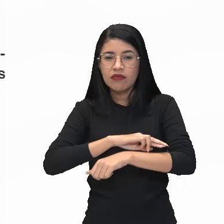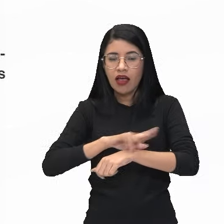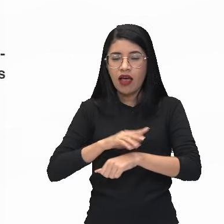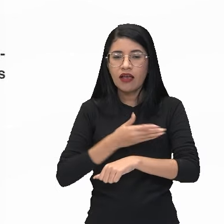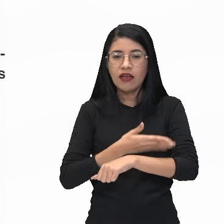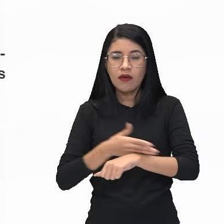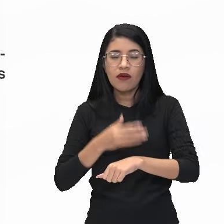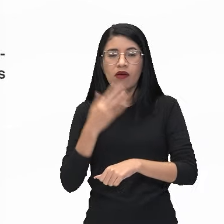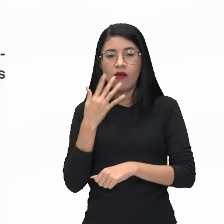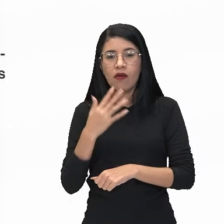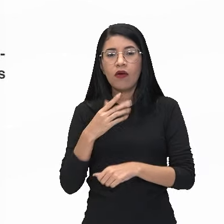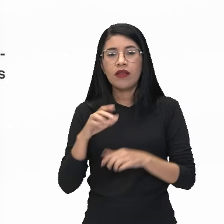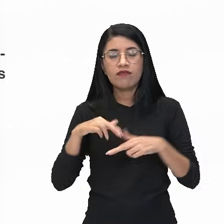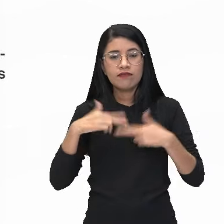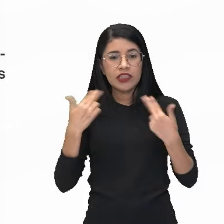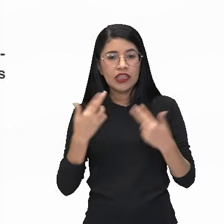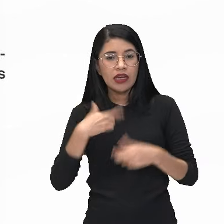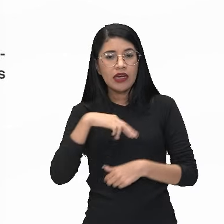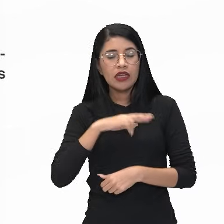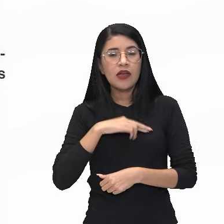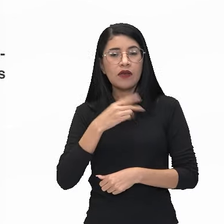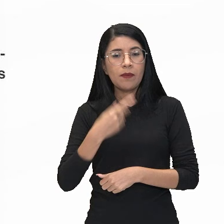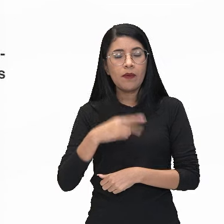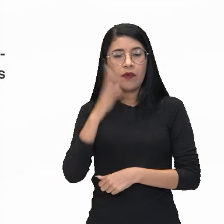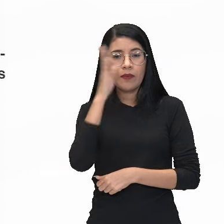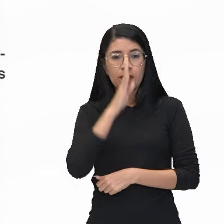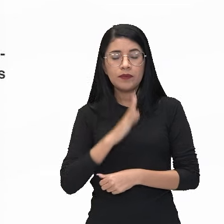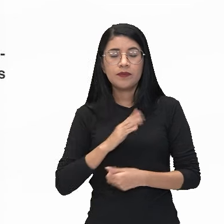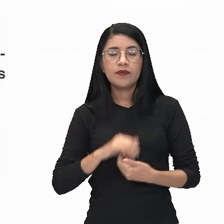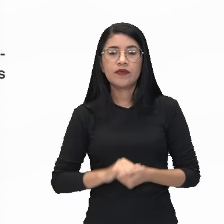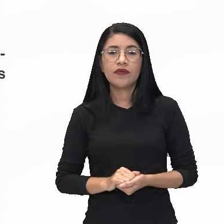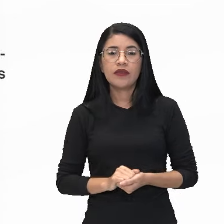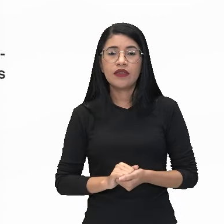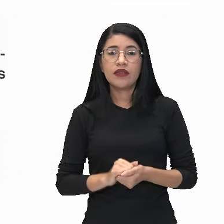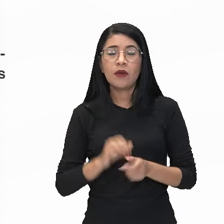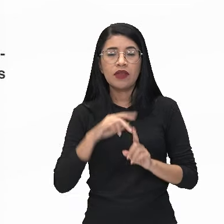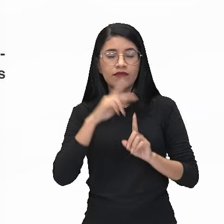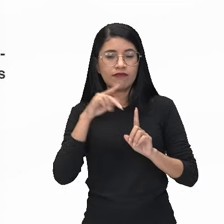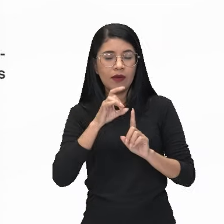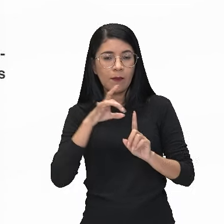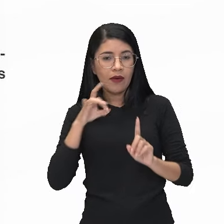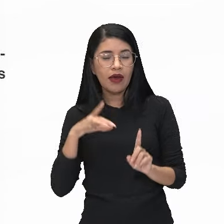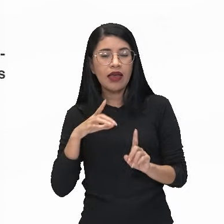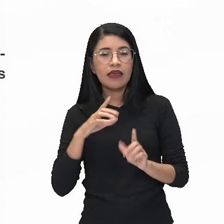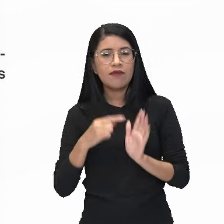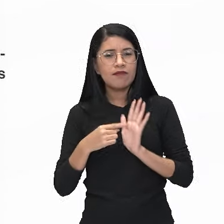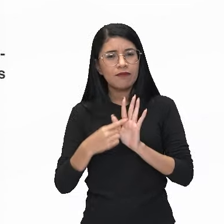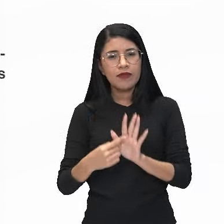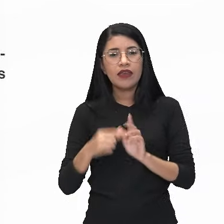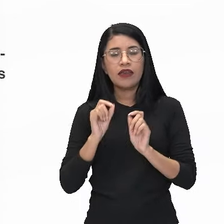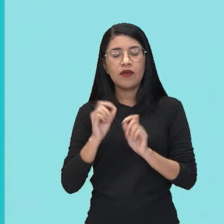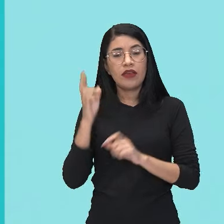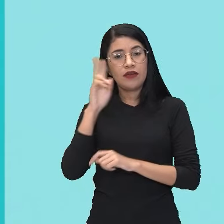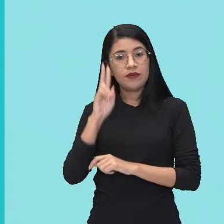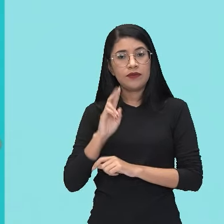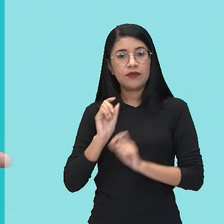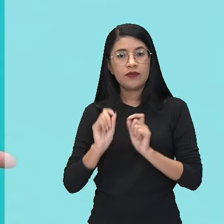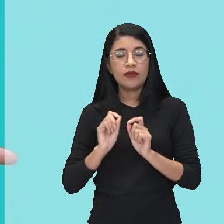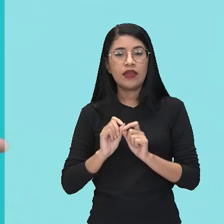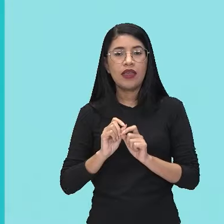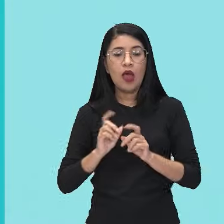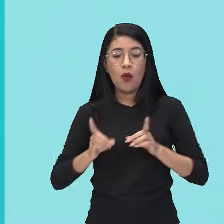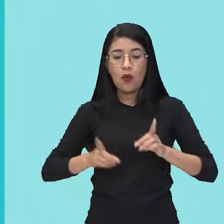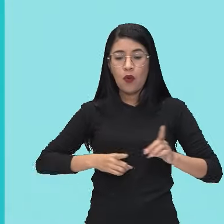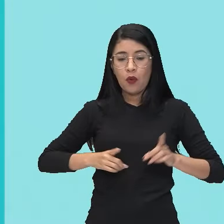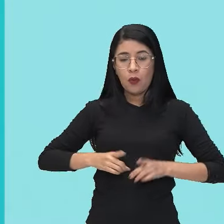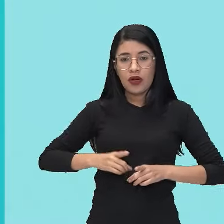ou procedência nacional, tá bom? Então, a xenofobia bem evidente ali, né? Que é a história justamente do primo aqui